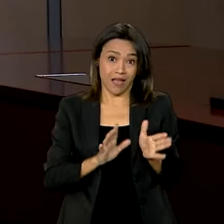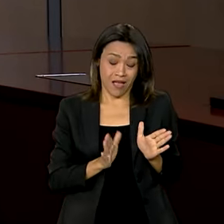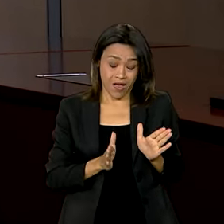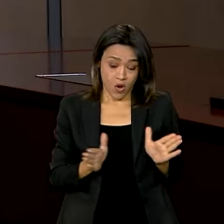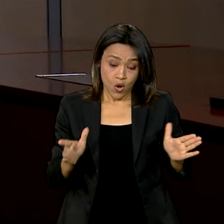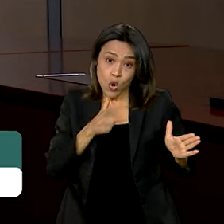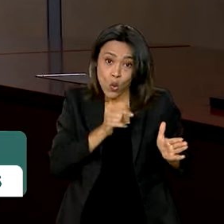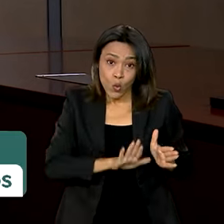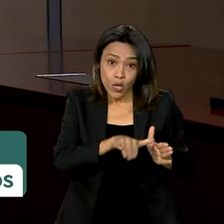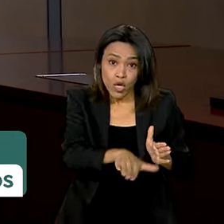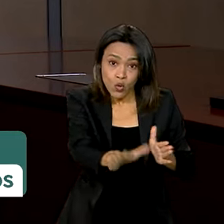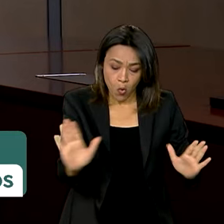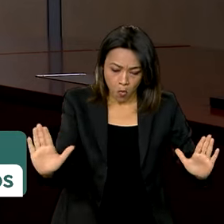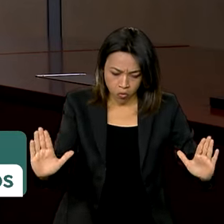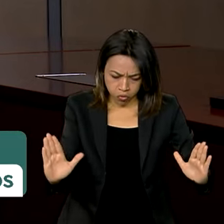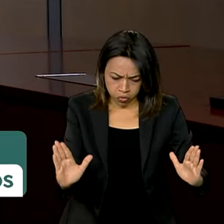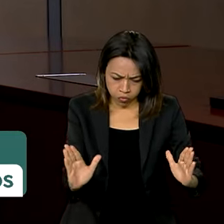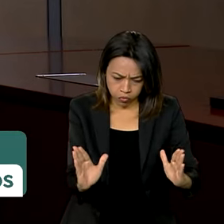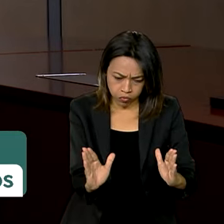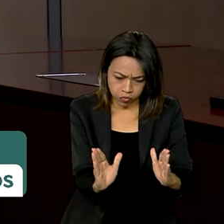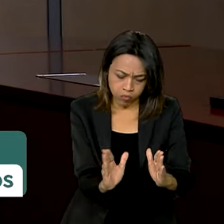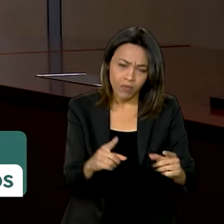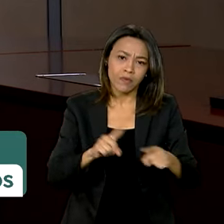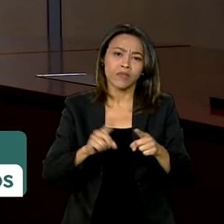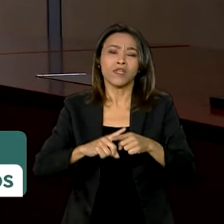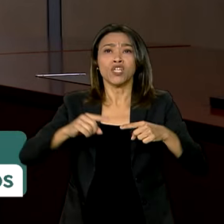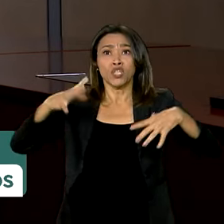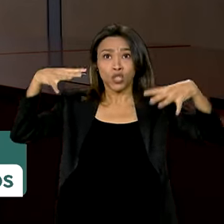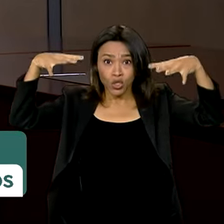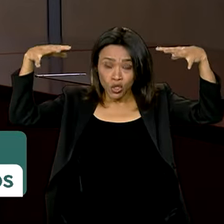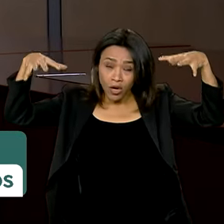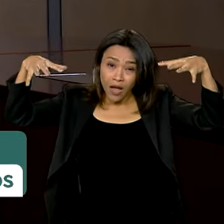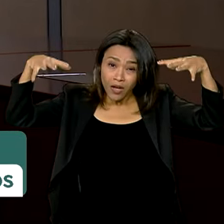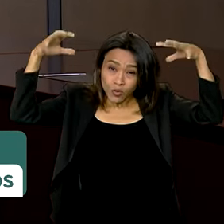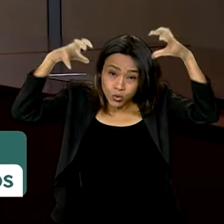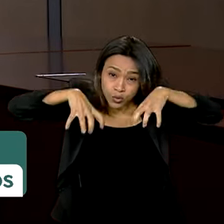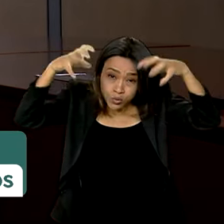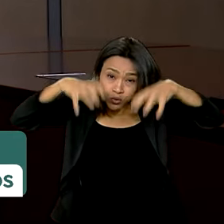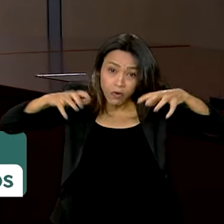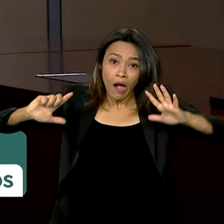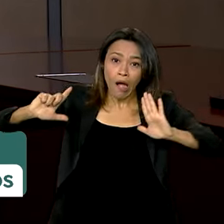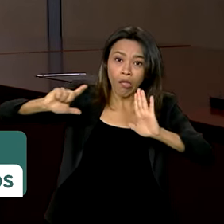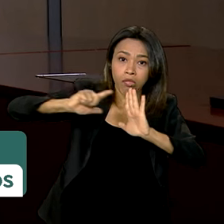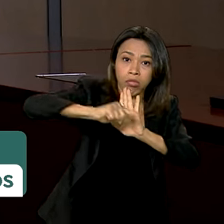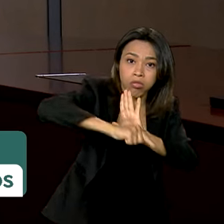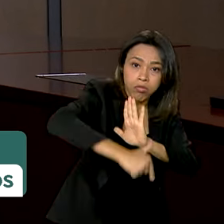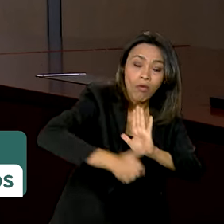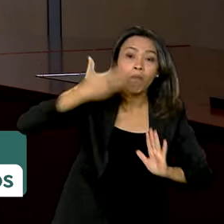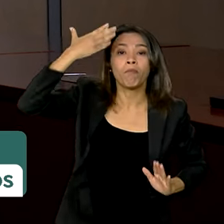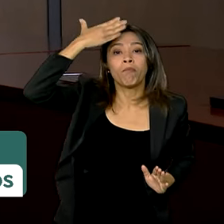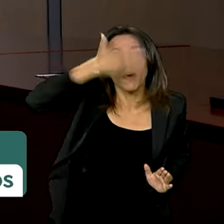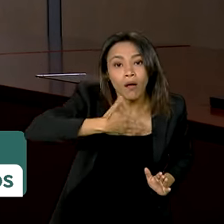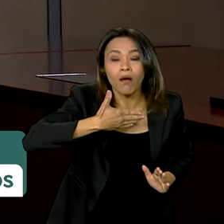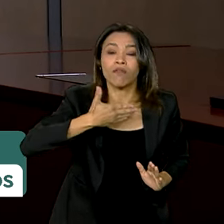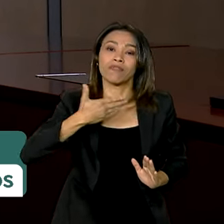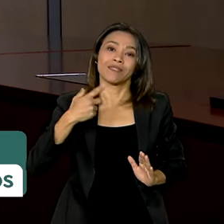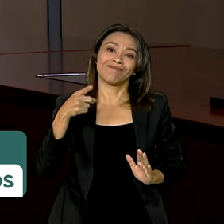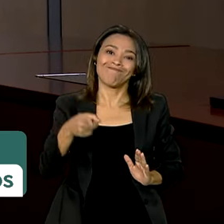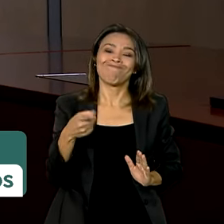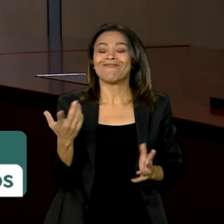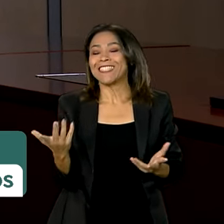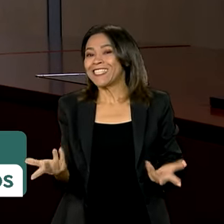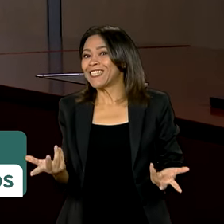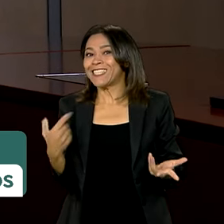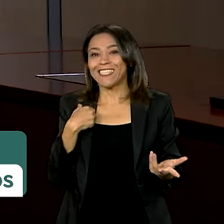abaixo do lençol freático, retardo no regime de chuvas, é uma demonstração de que a natureza não está assimilando